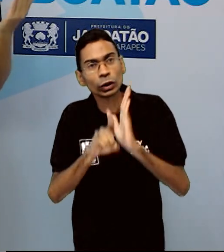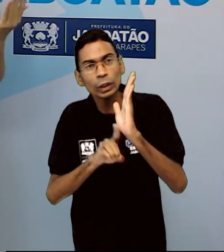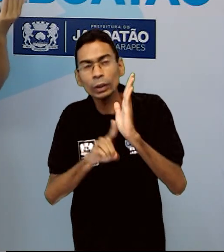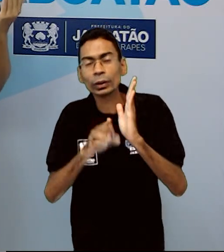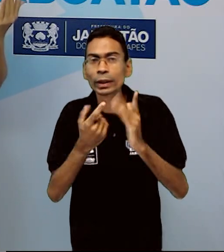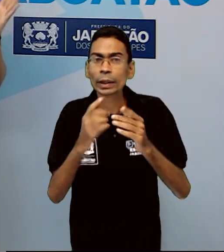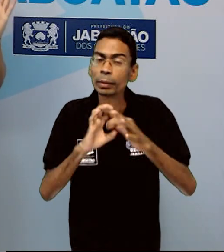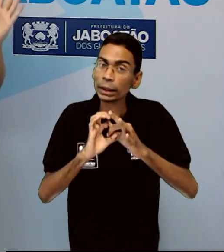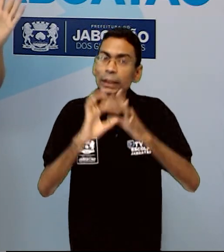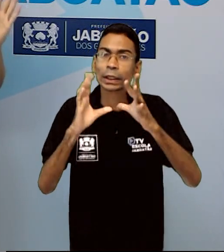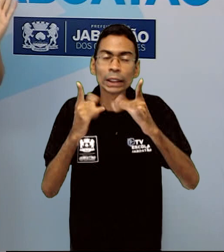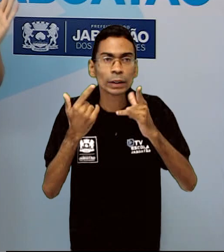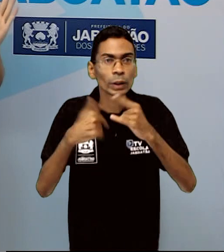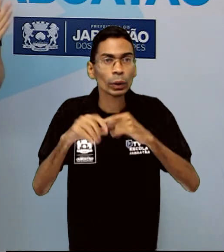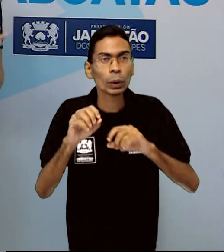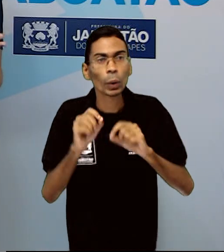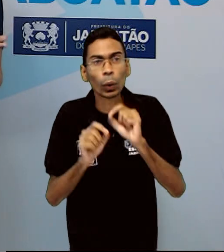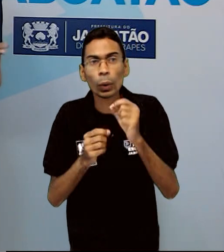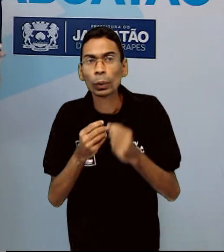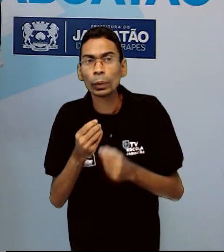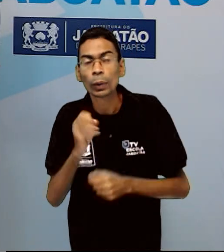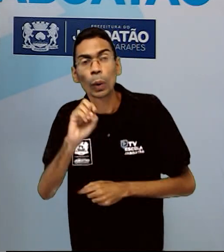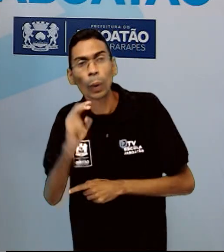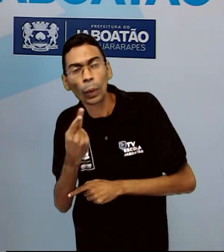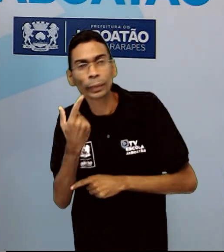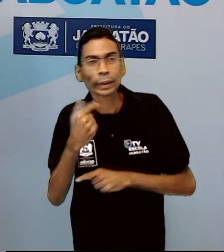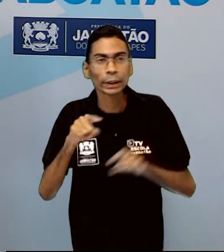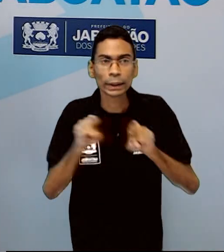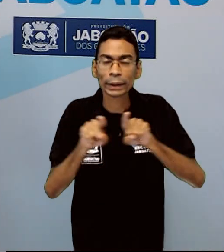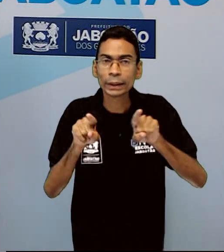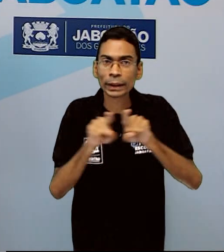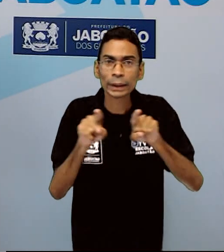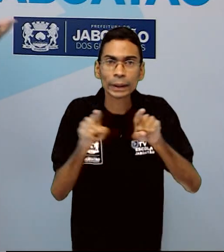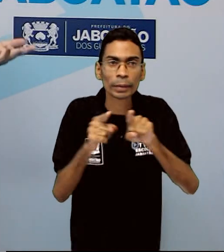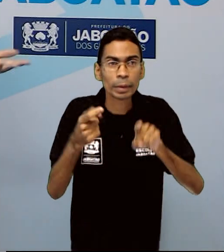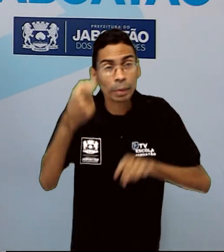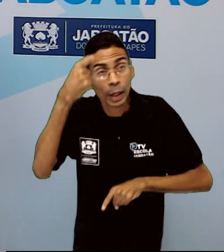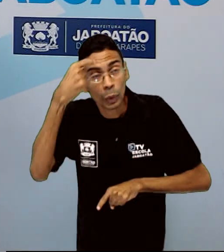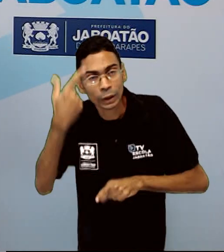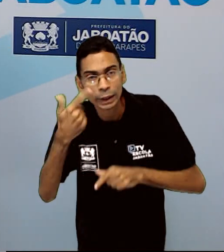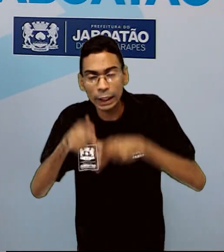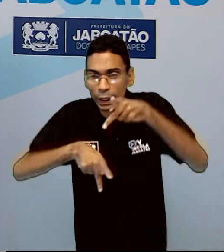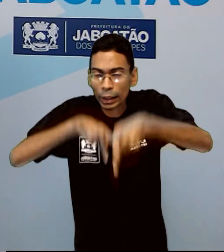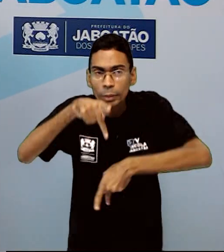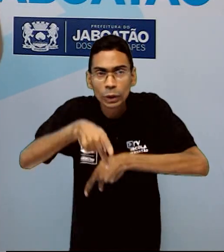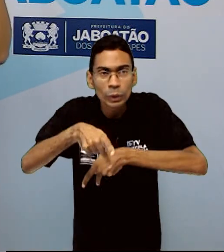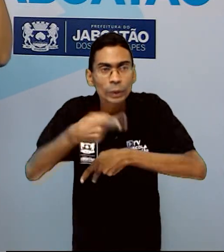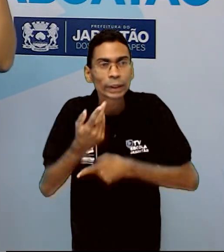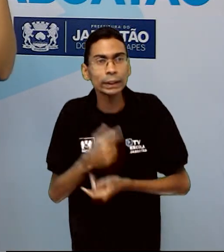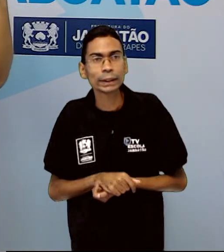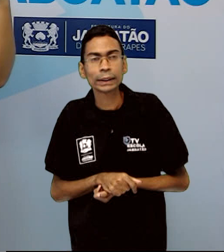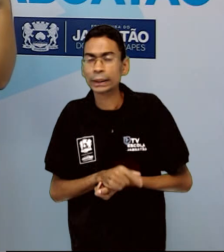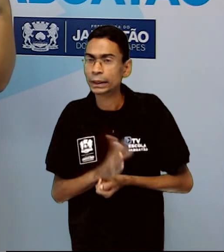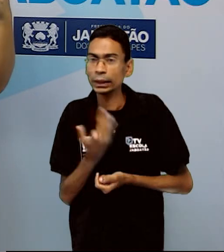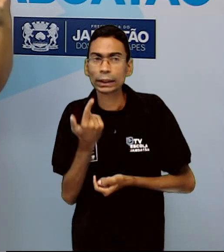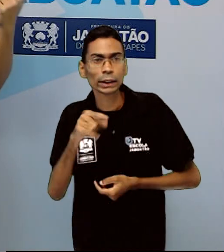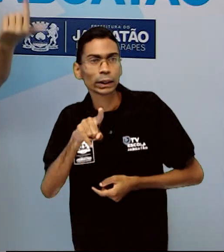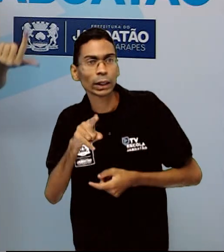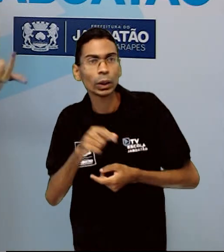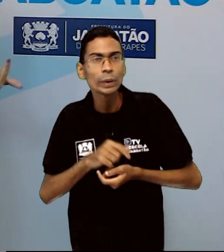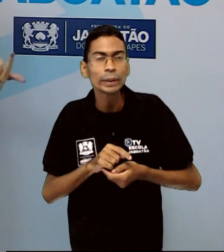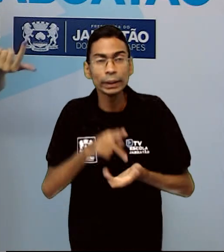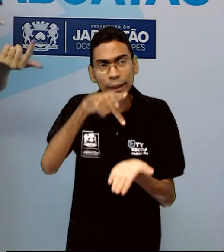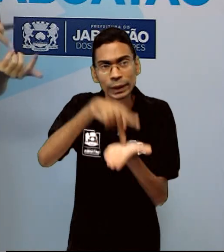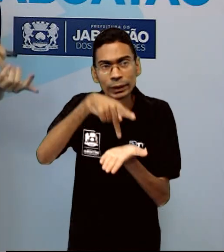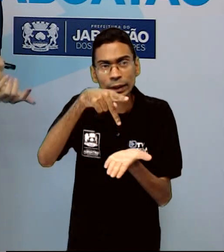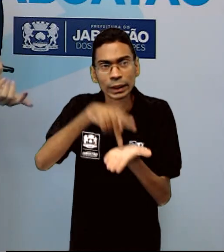consciência. Às vezes, algo não está na lei, não está naquele costume, daquela cultura, mas a sua própria consciência vai